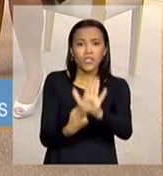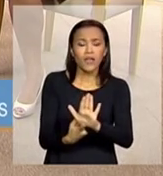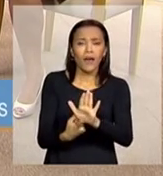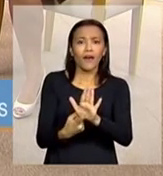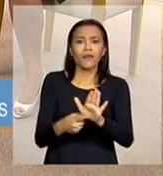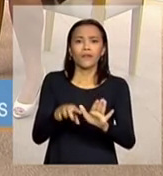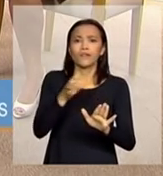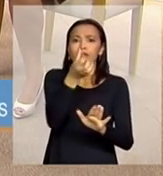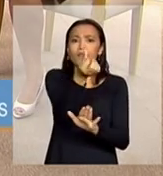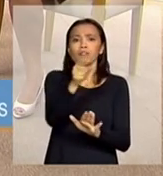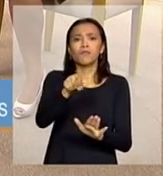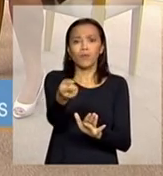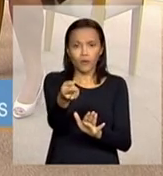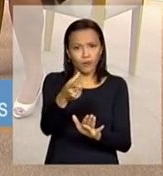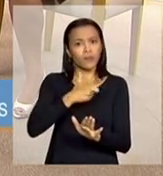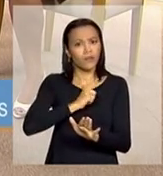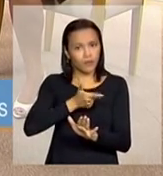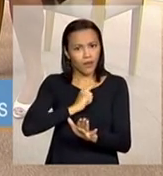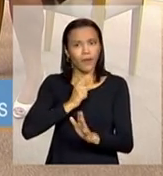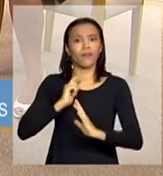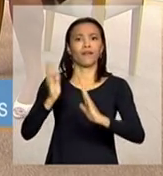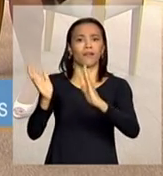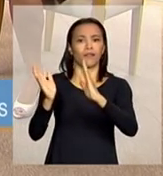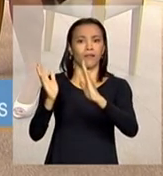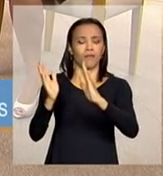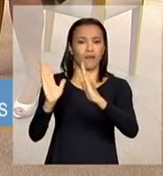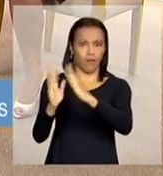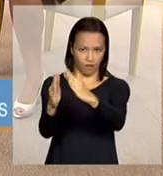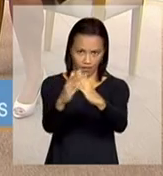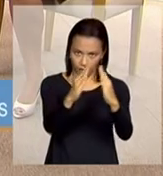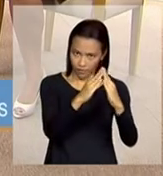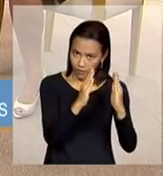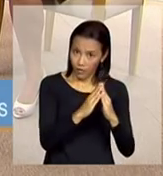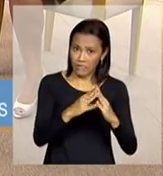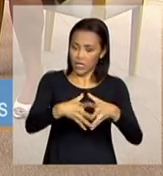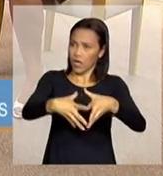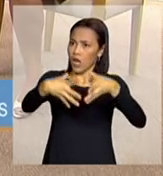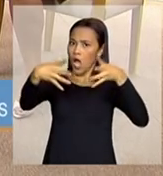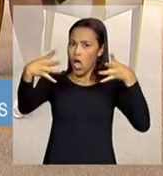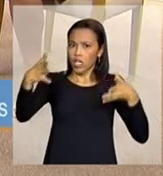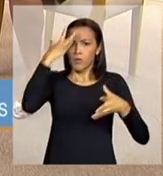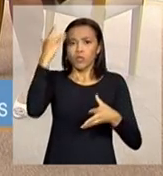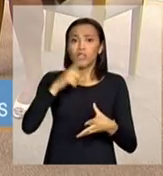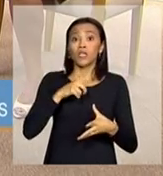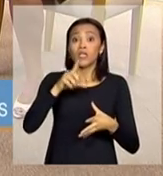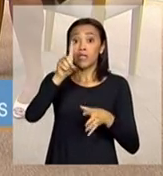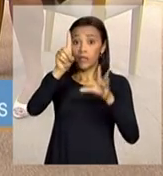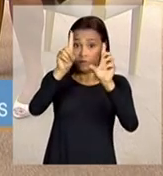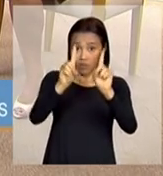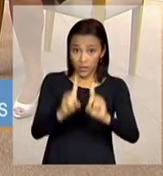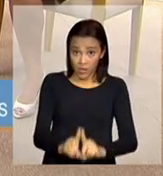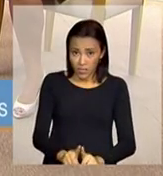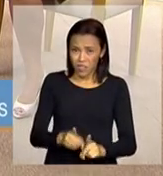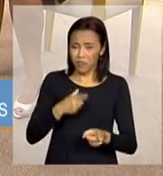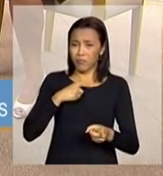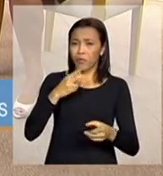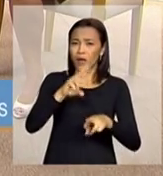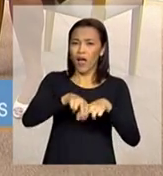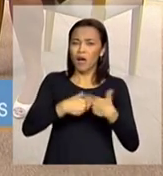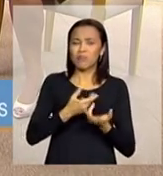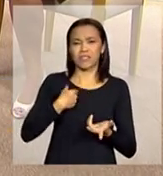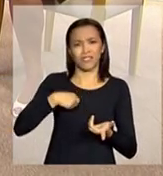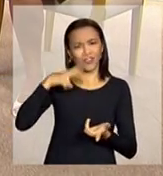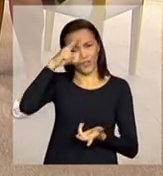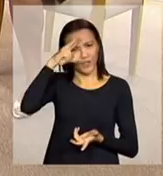6 mil habitantes que tem residências que tem ainda abrigos grandes de pessoas com deficiência por uma série histórica de